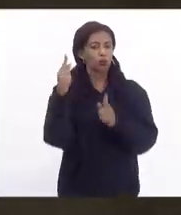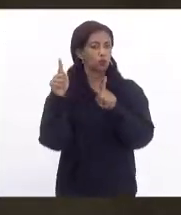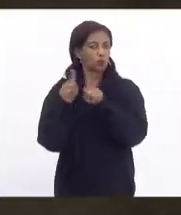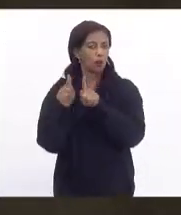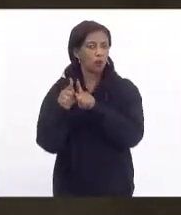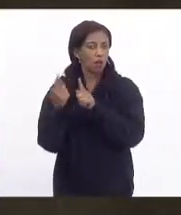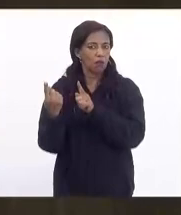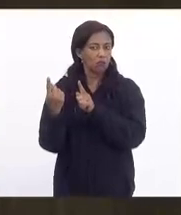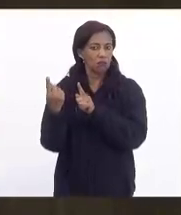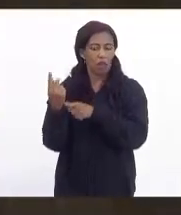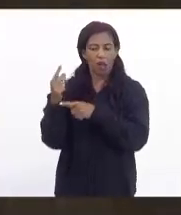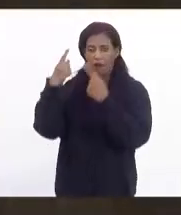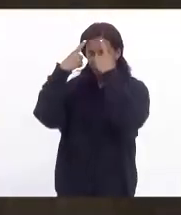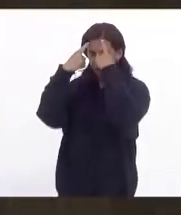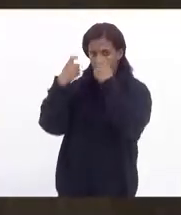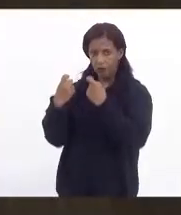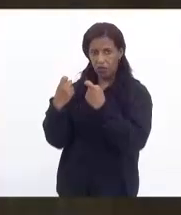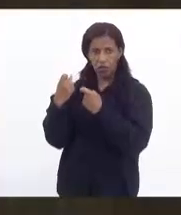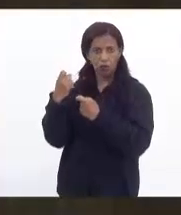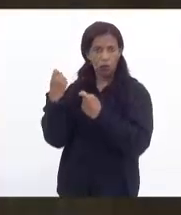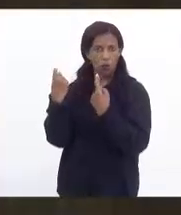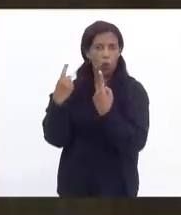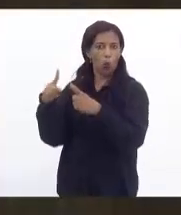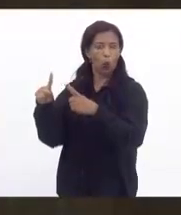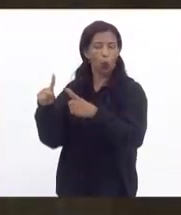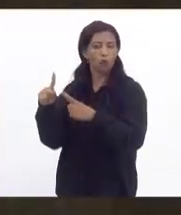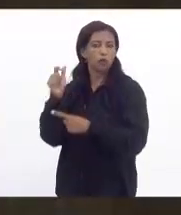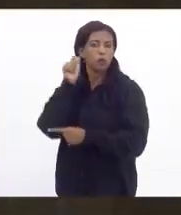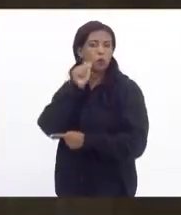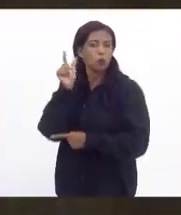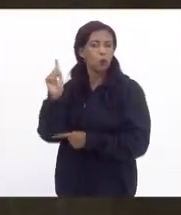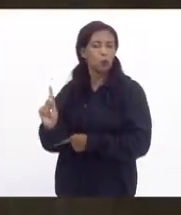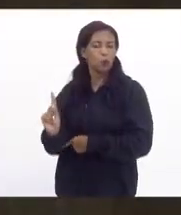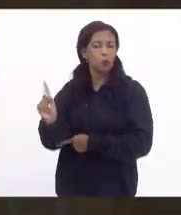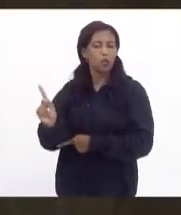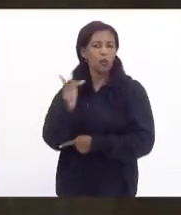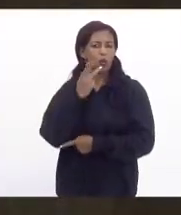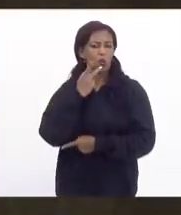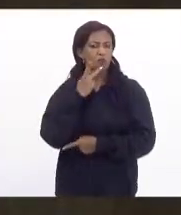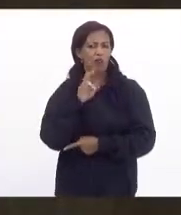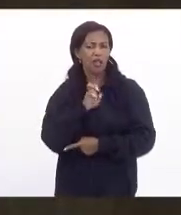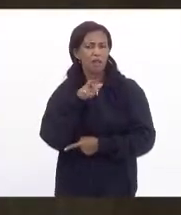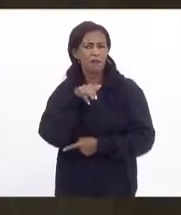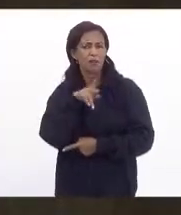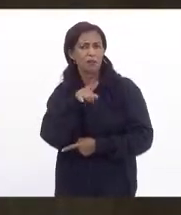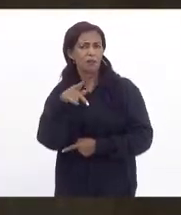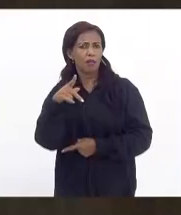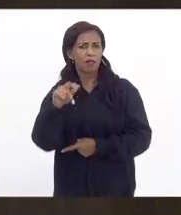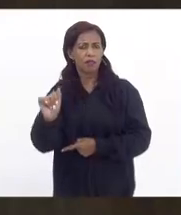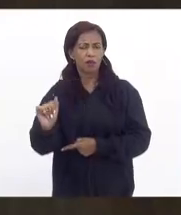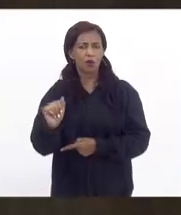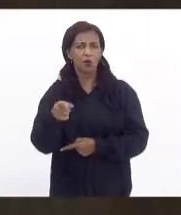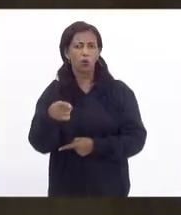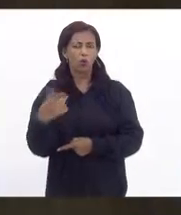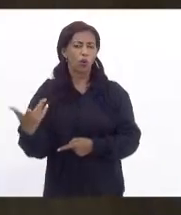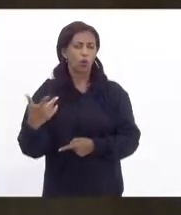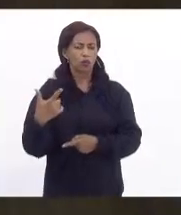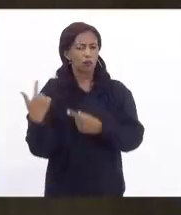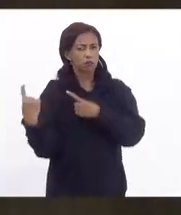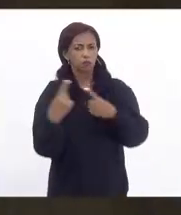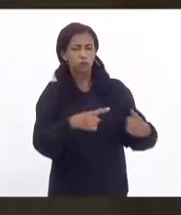para o atendimento a mulheres vítimas de violência quando falamos da necessidade de emancipação afinal a perpetuação da